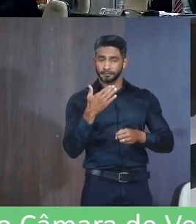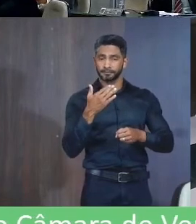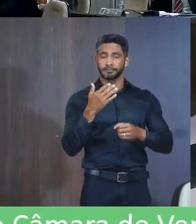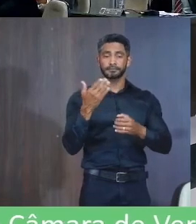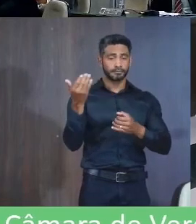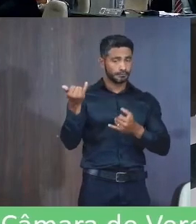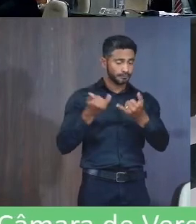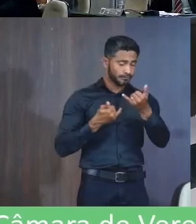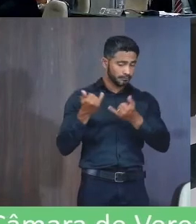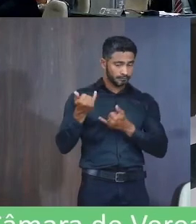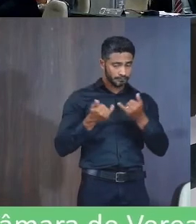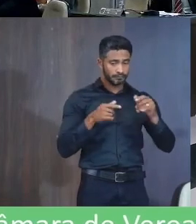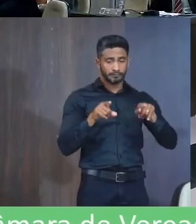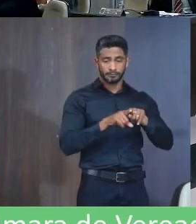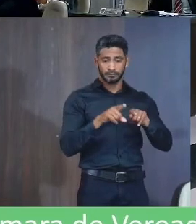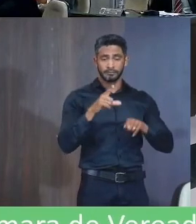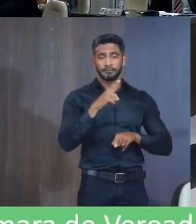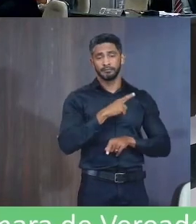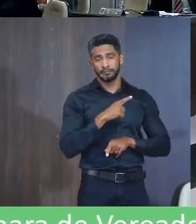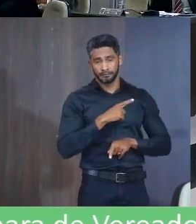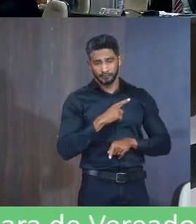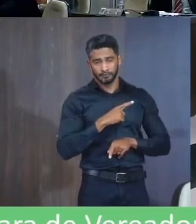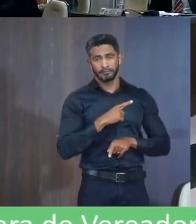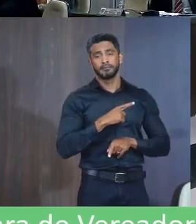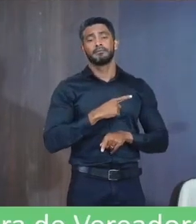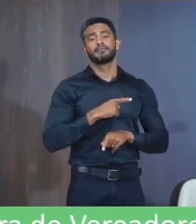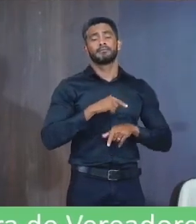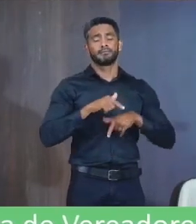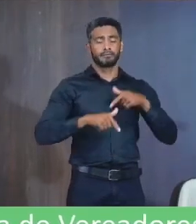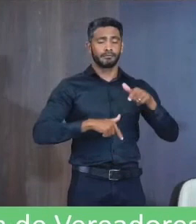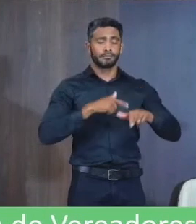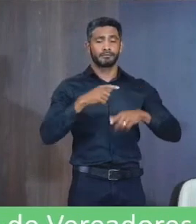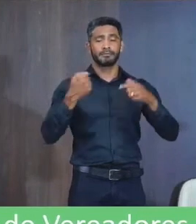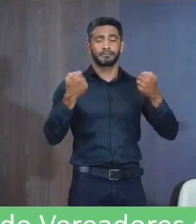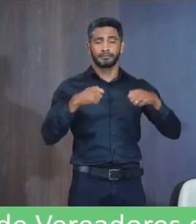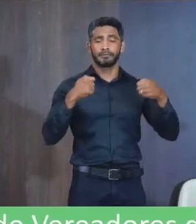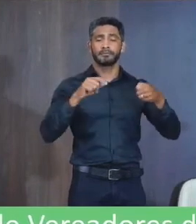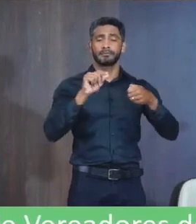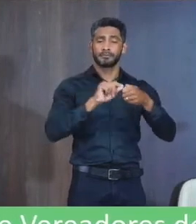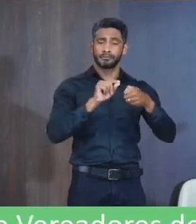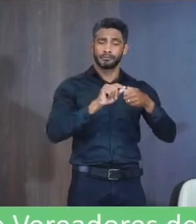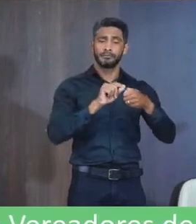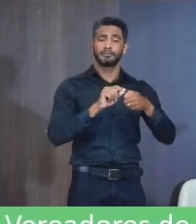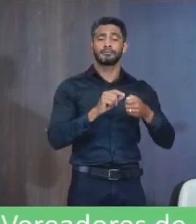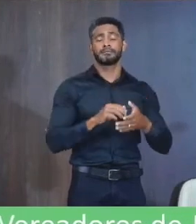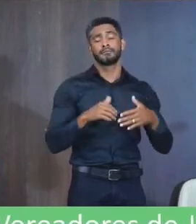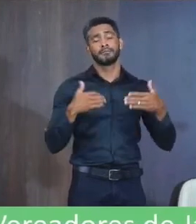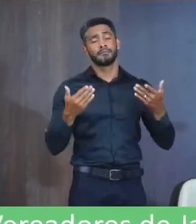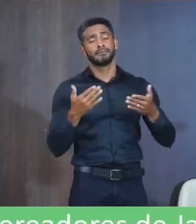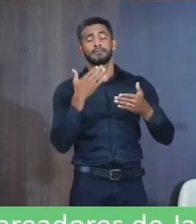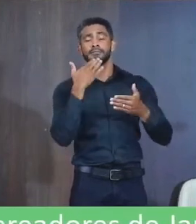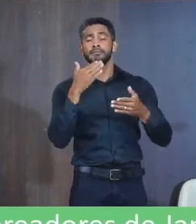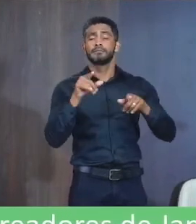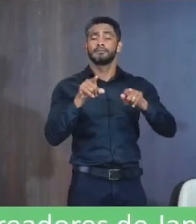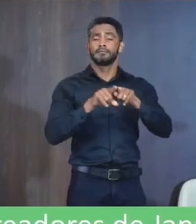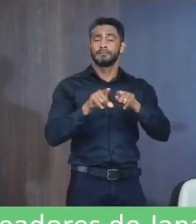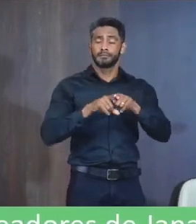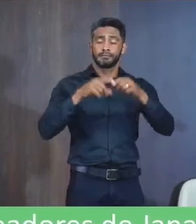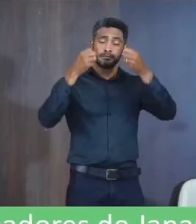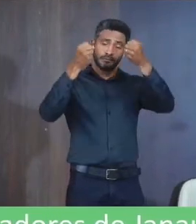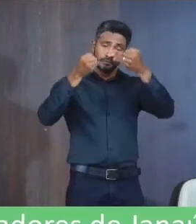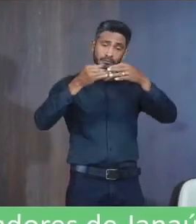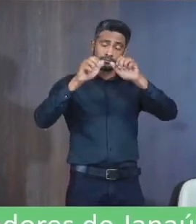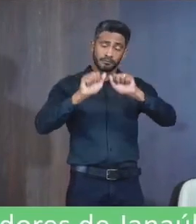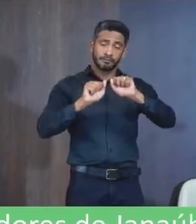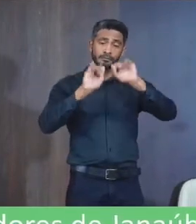informações E ainda existe A demanda Desse serviço Nos locais Indicados acima Ainda solicitamos Que nos esclareça